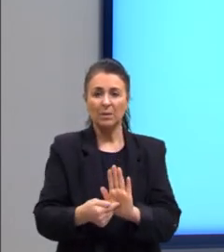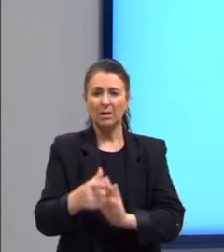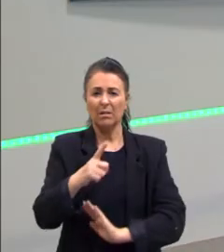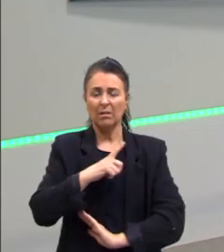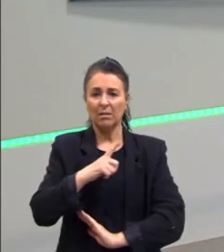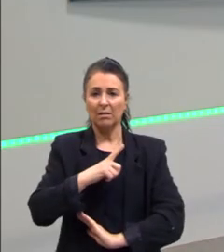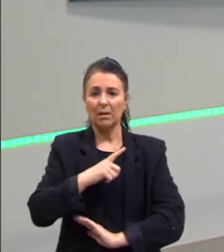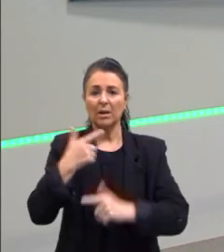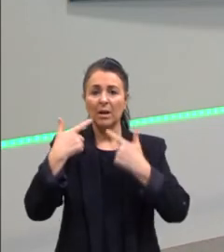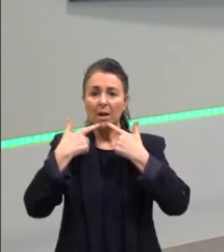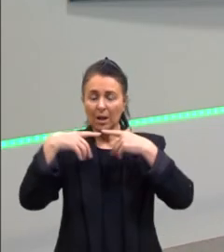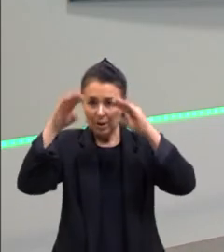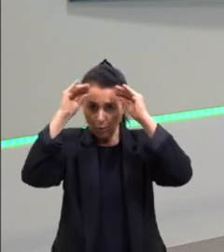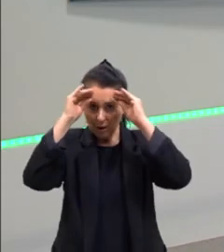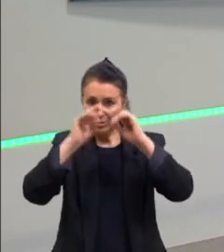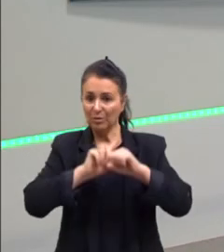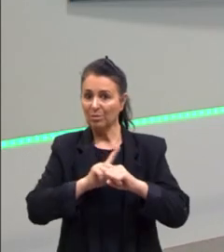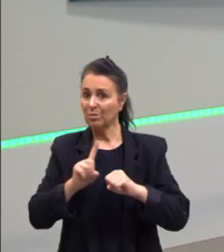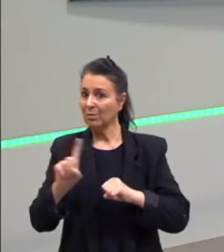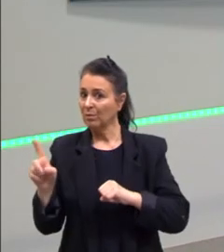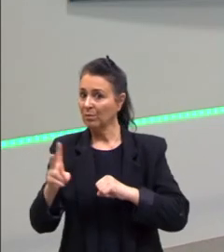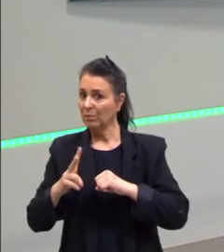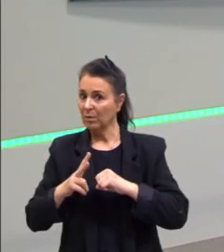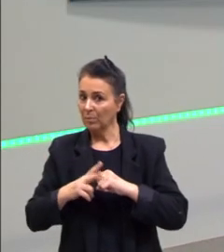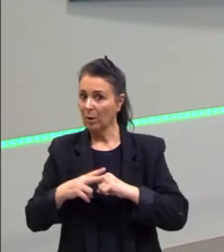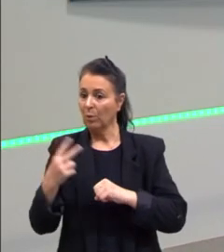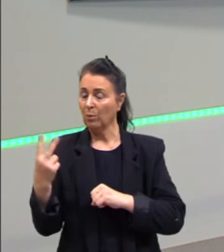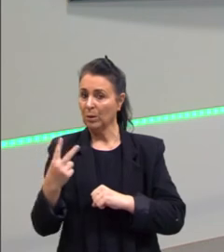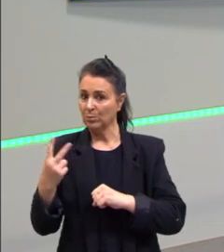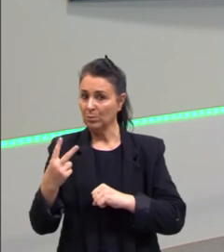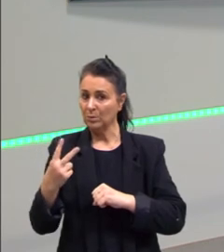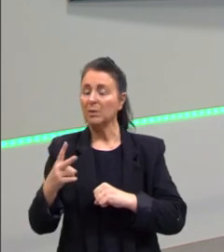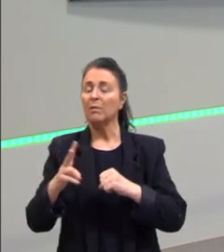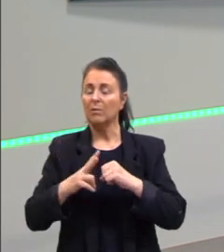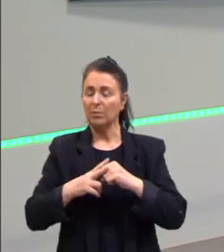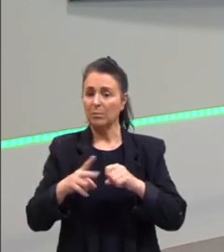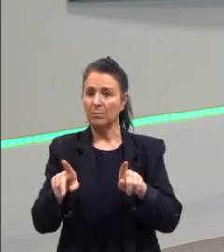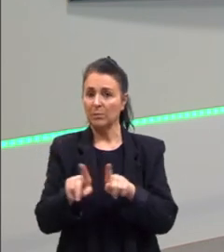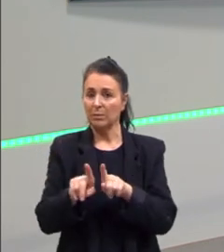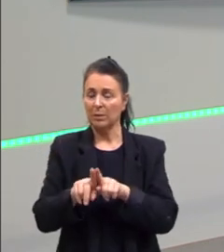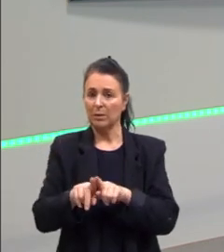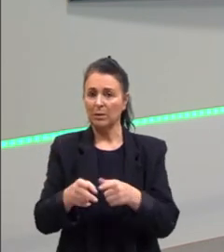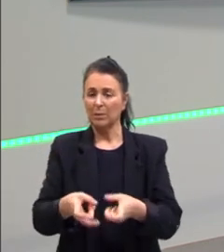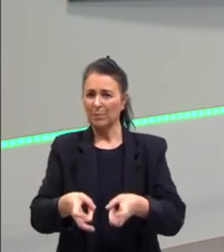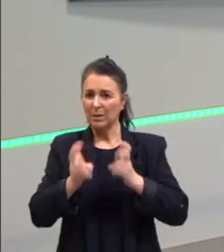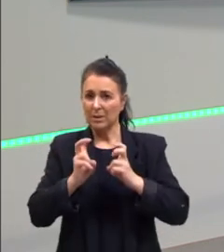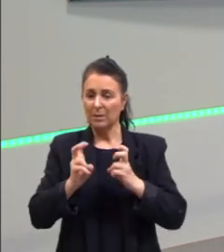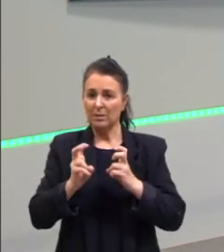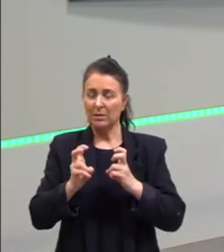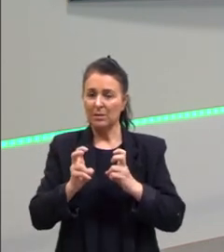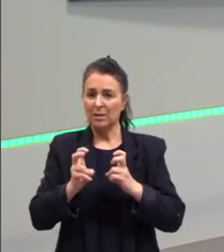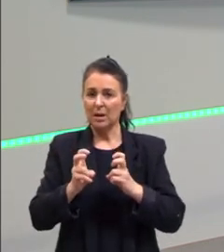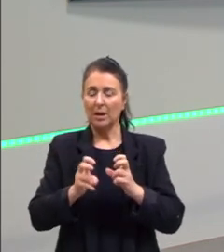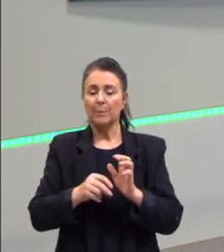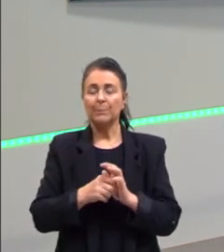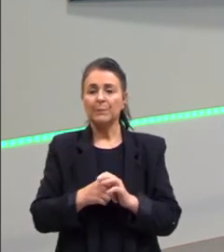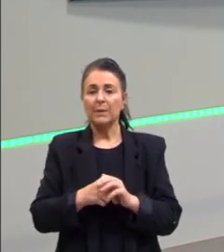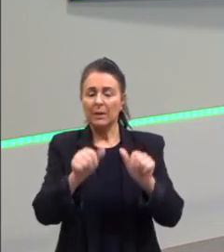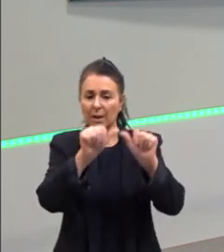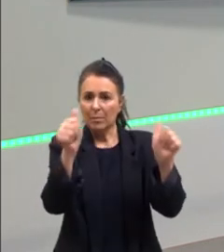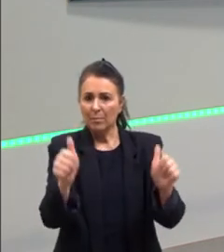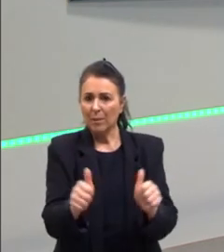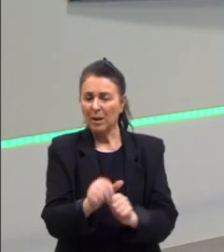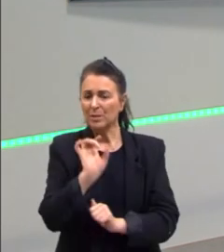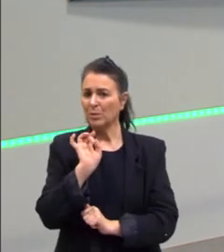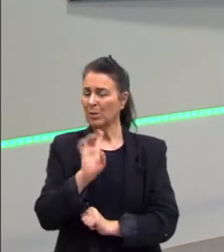a linguagem não verbal e a linguagem verbal. Perceba, quando se fala palavras, não está apenas se referindo